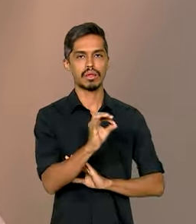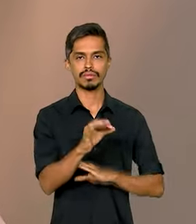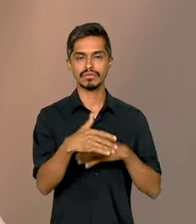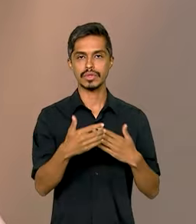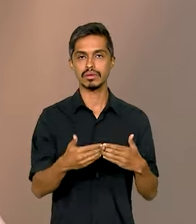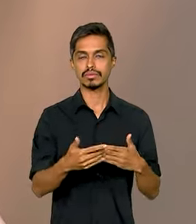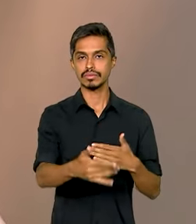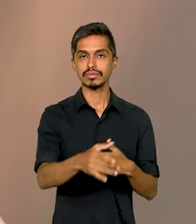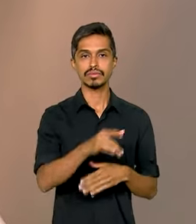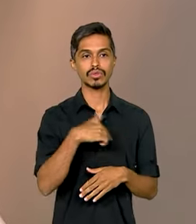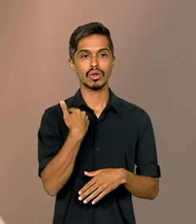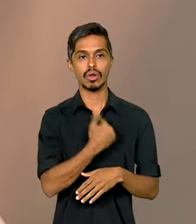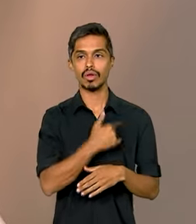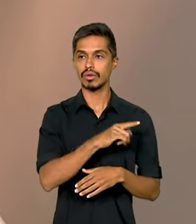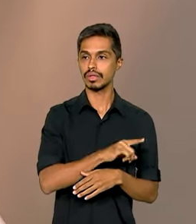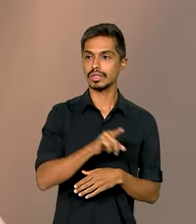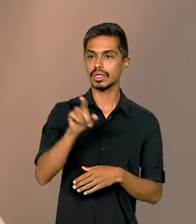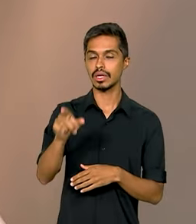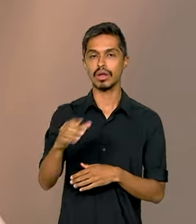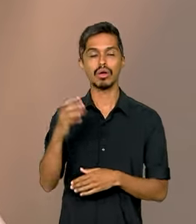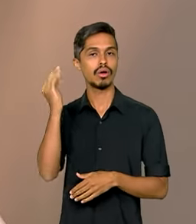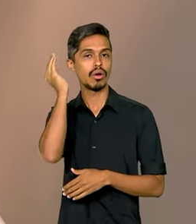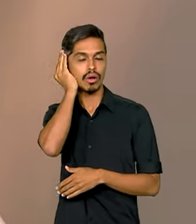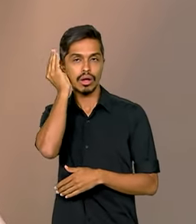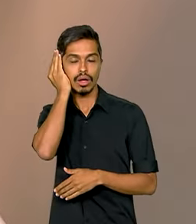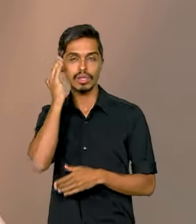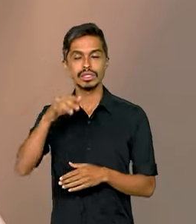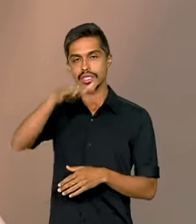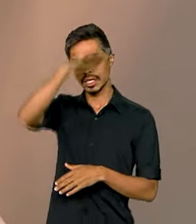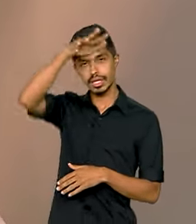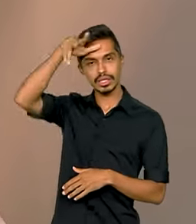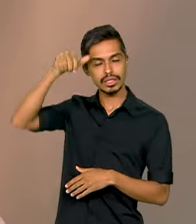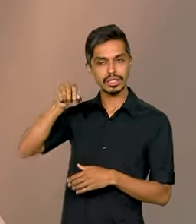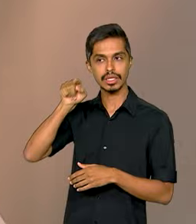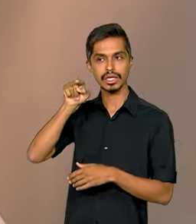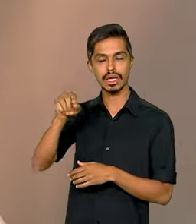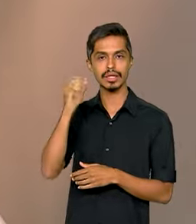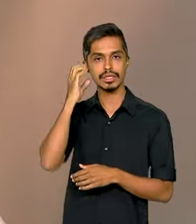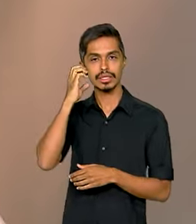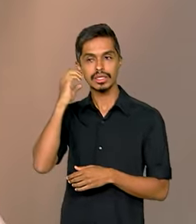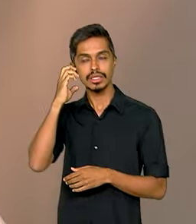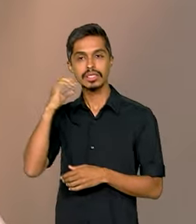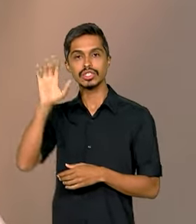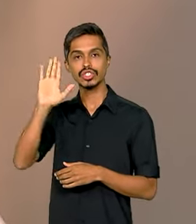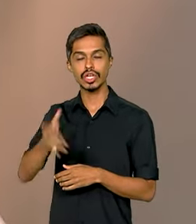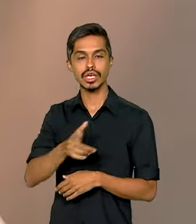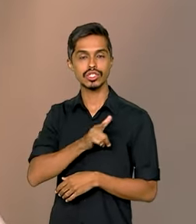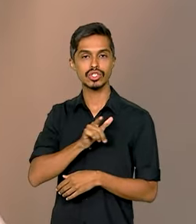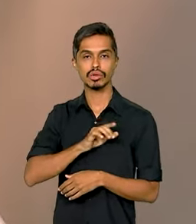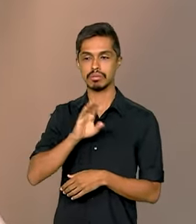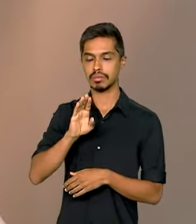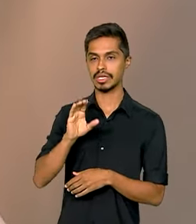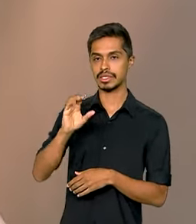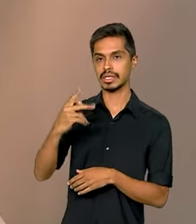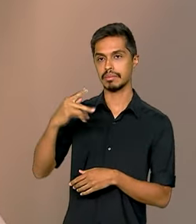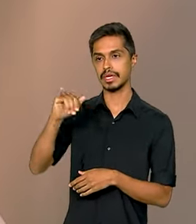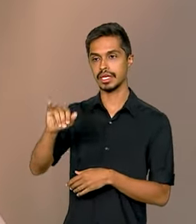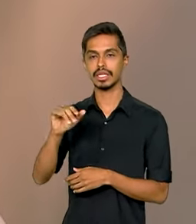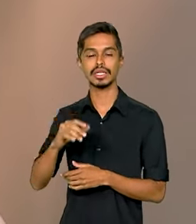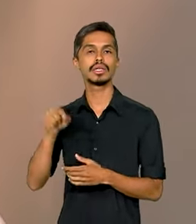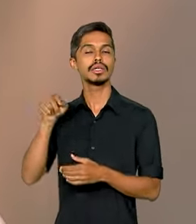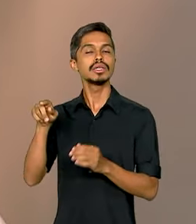aí de lá também fomos com a blitz a Cuiabá, no estado do Mato Grosso, onde lá já tinha uma CPI da telefonia móvel